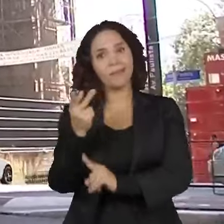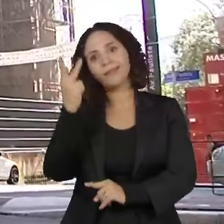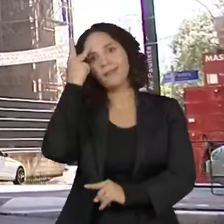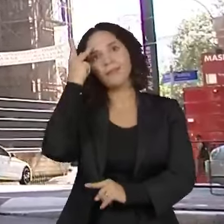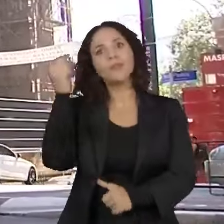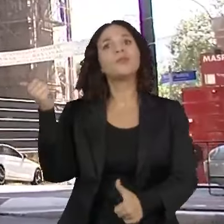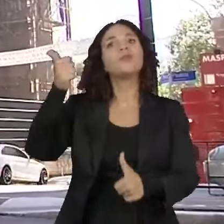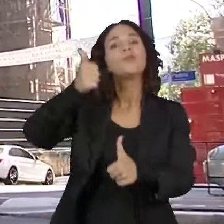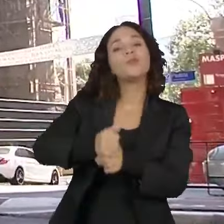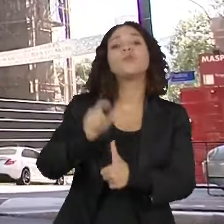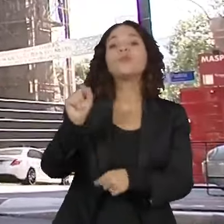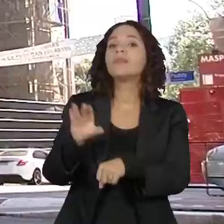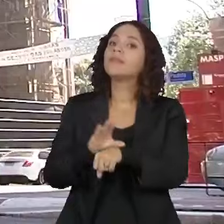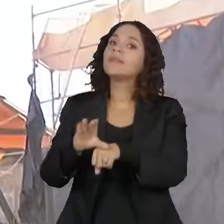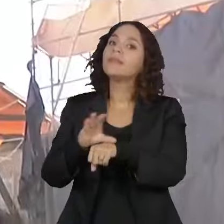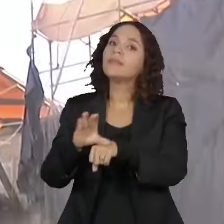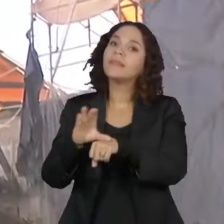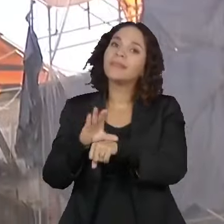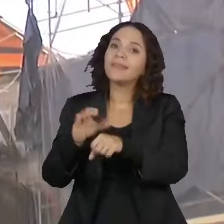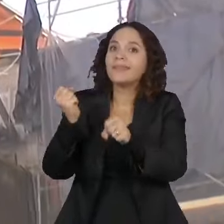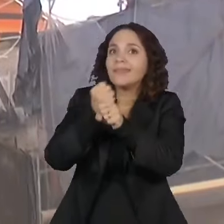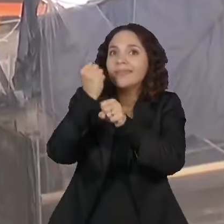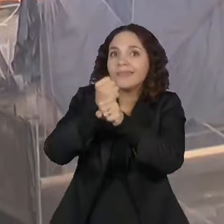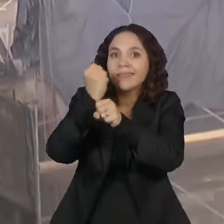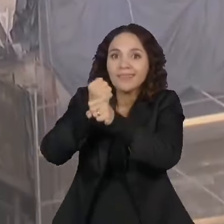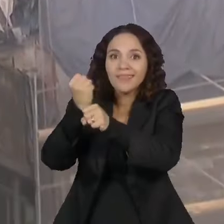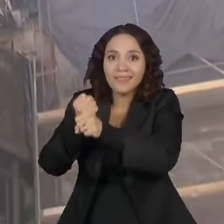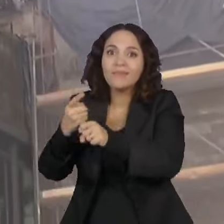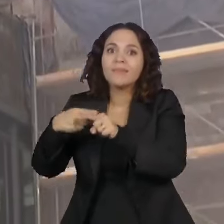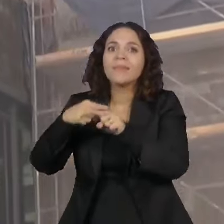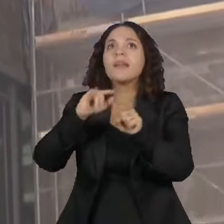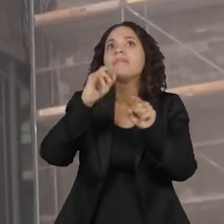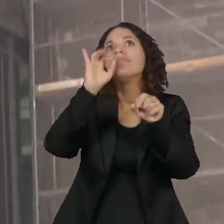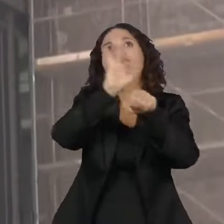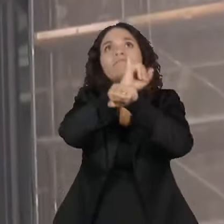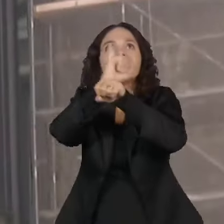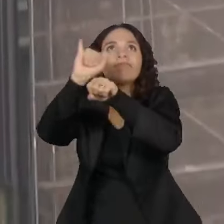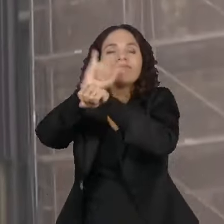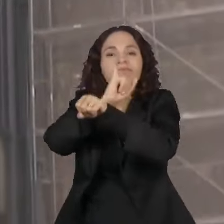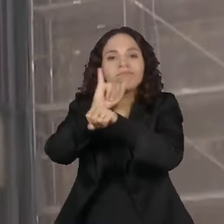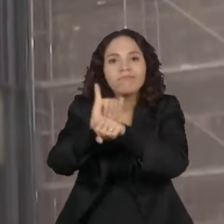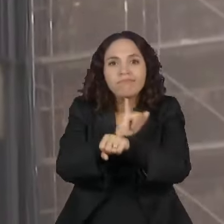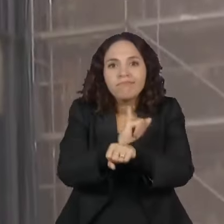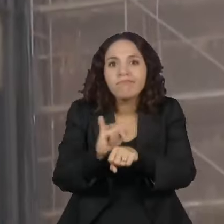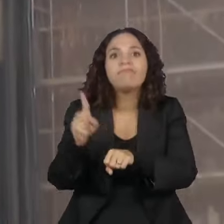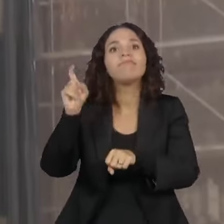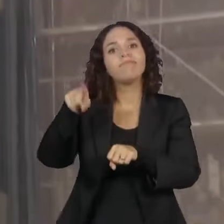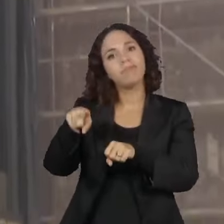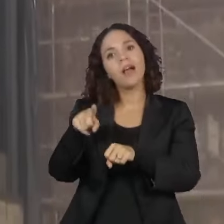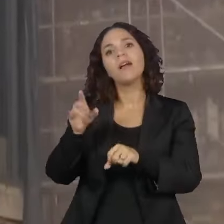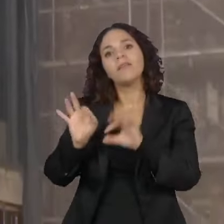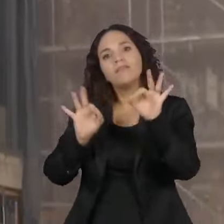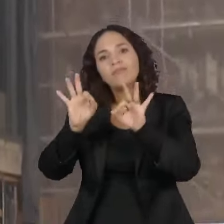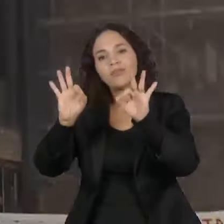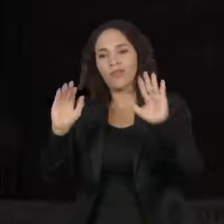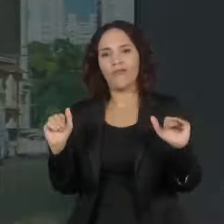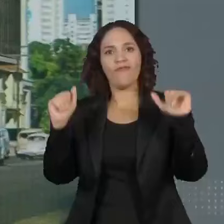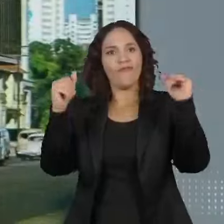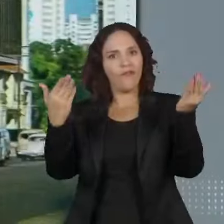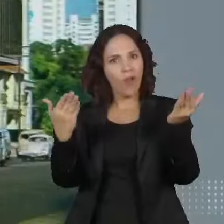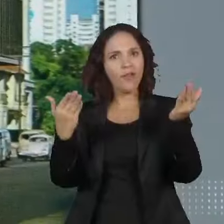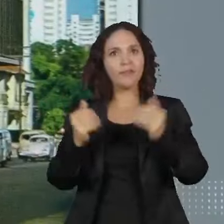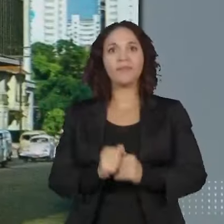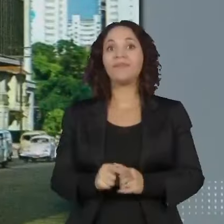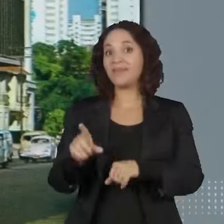foi substituído pelo cinza do concreto. É que o prédio está passando por um restauro que foca justamente na recuperação da parte externa.